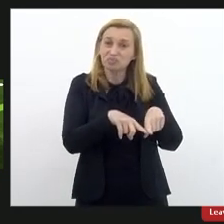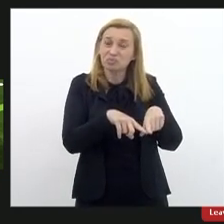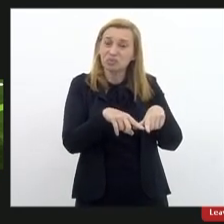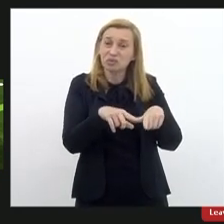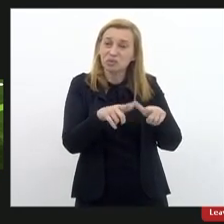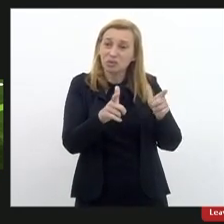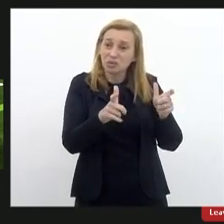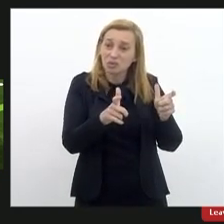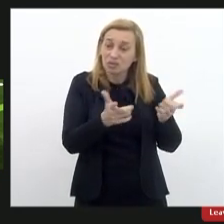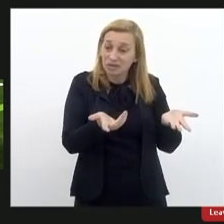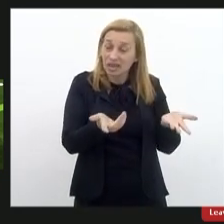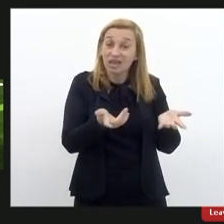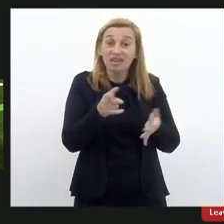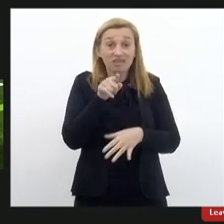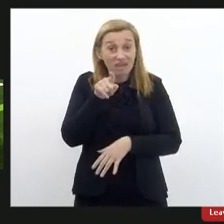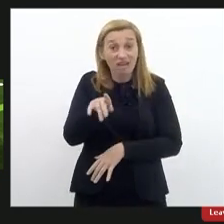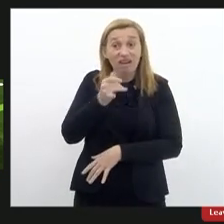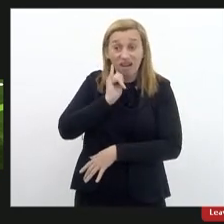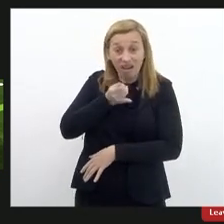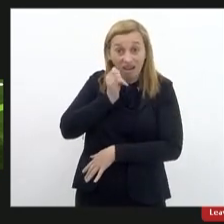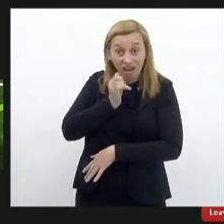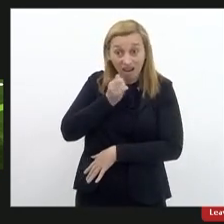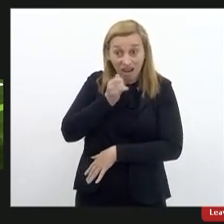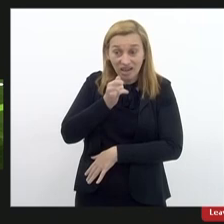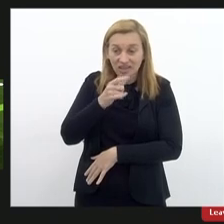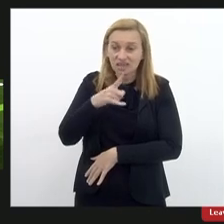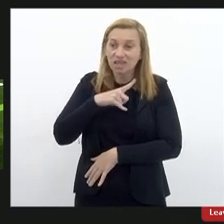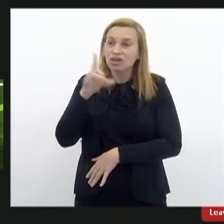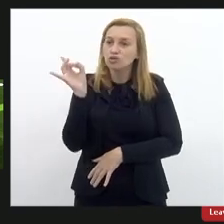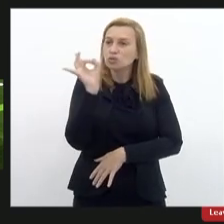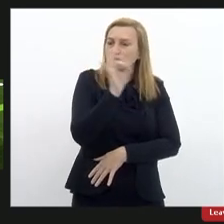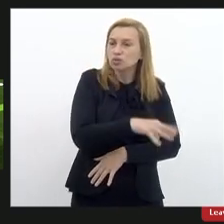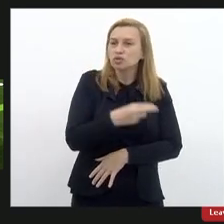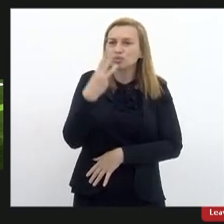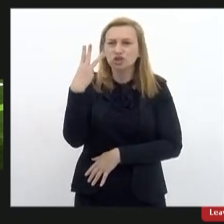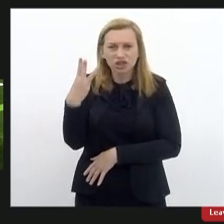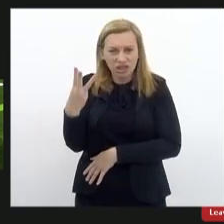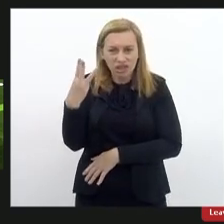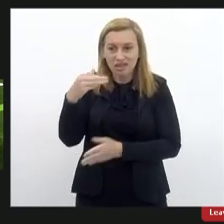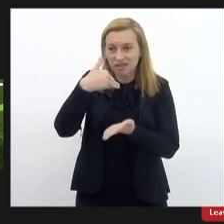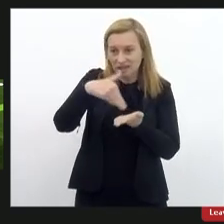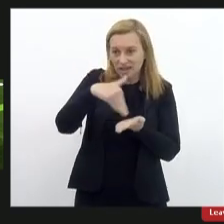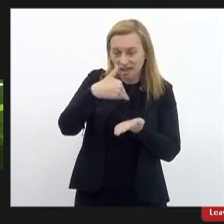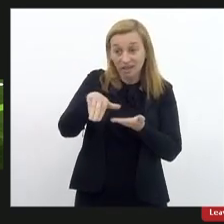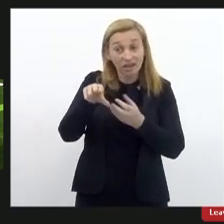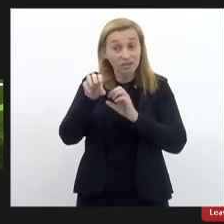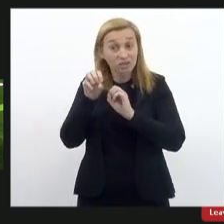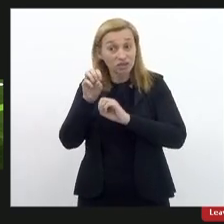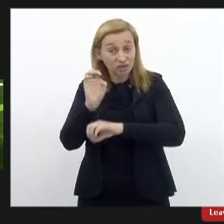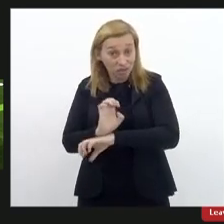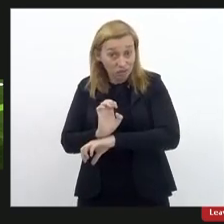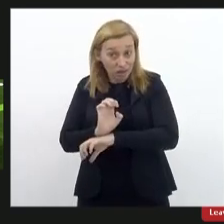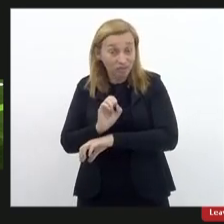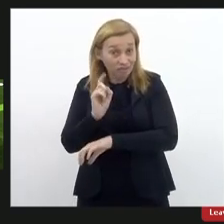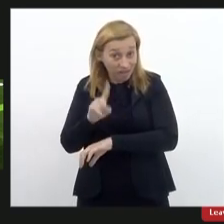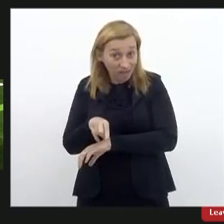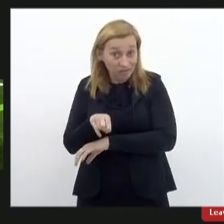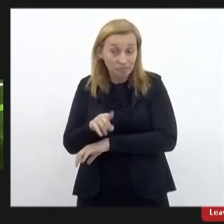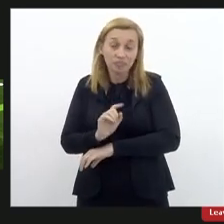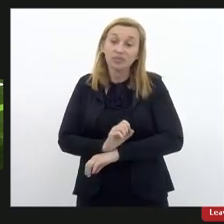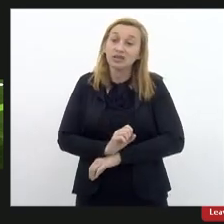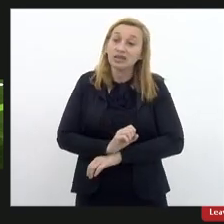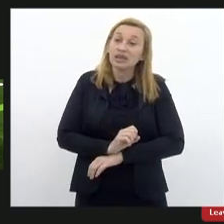E ele relata que ele esteve com os últimos três secretários estaduais e